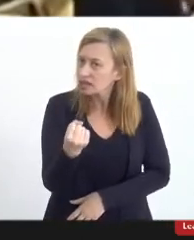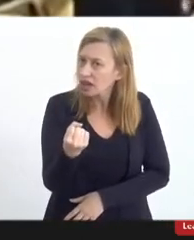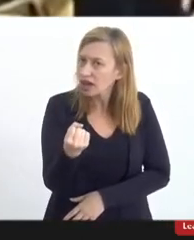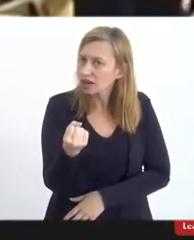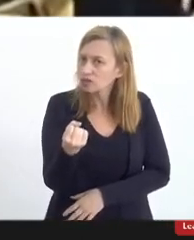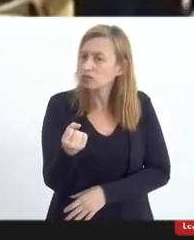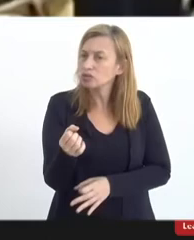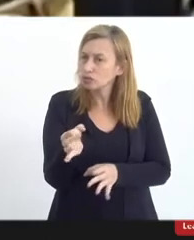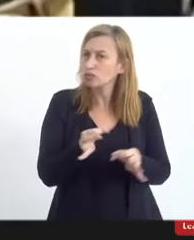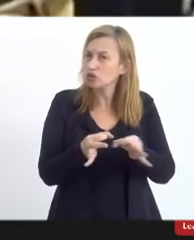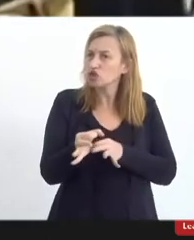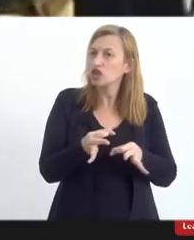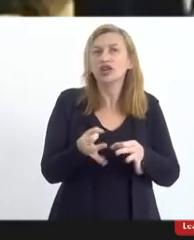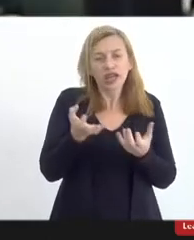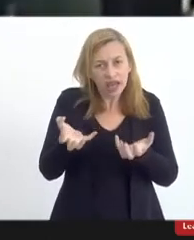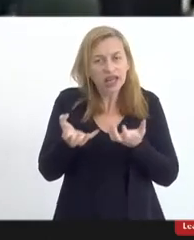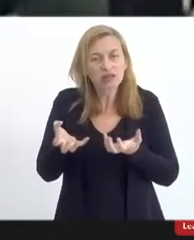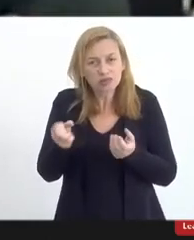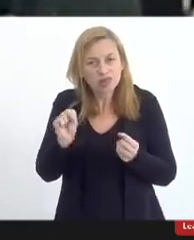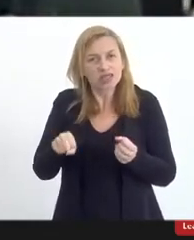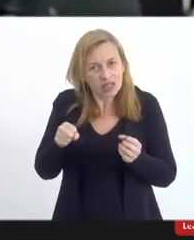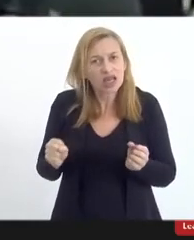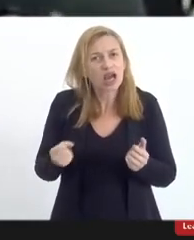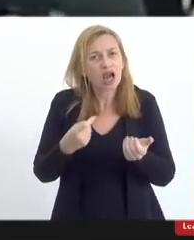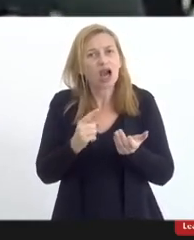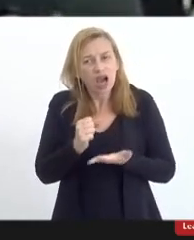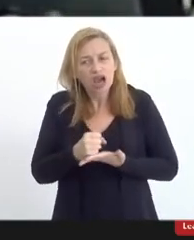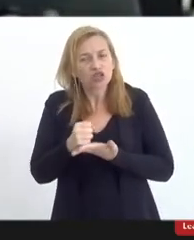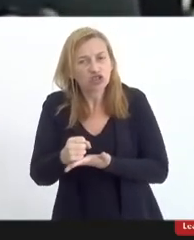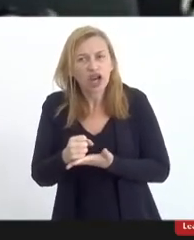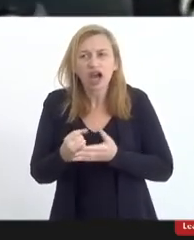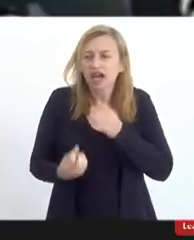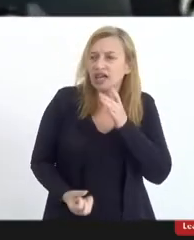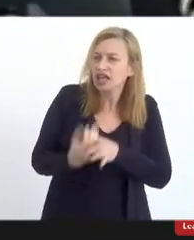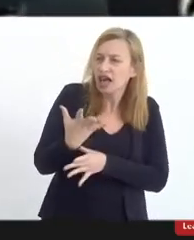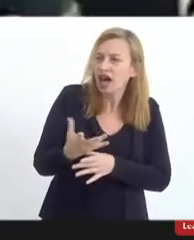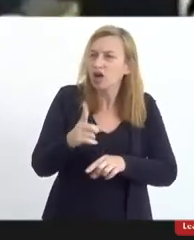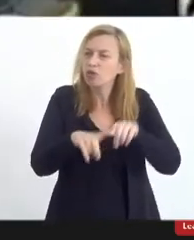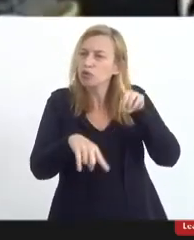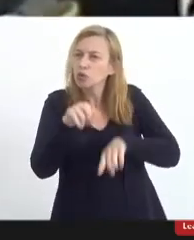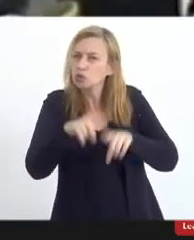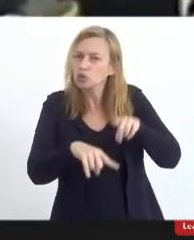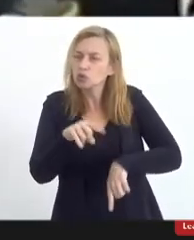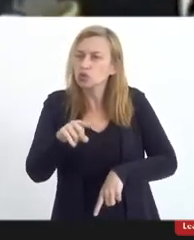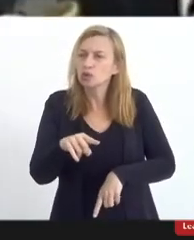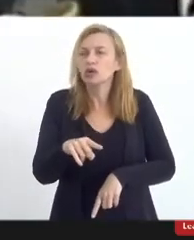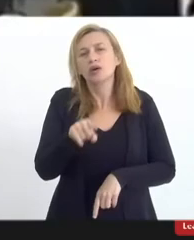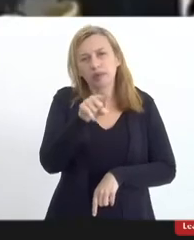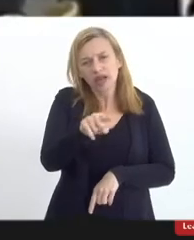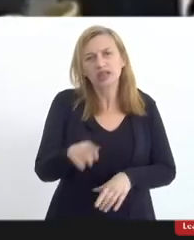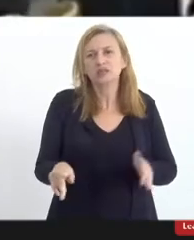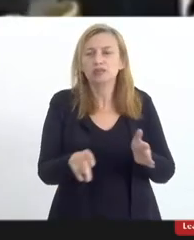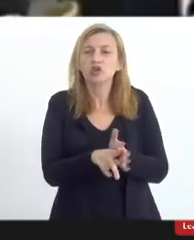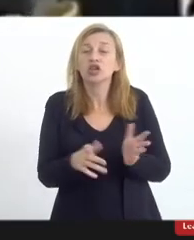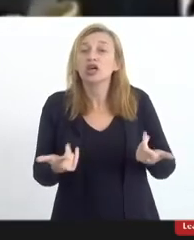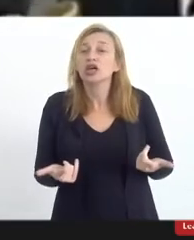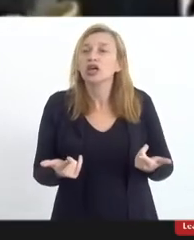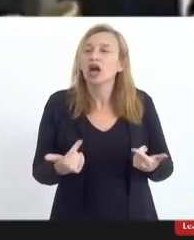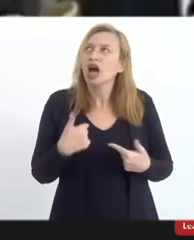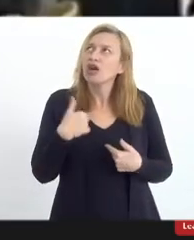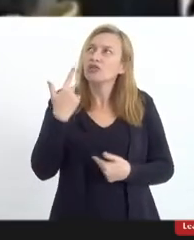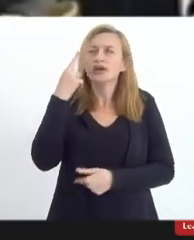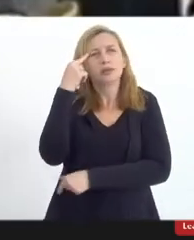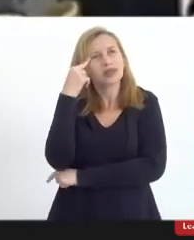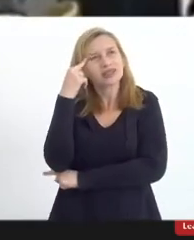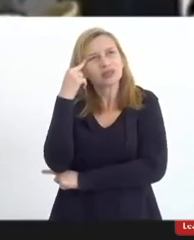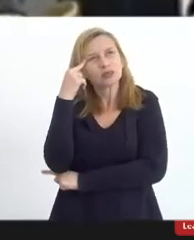esse projeto, falaram, não, nós queremos ajudar a construir o material para esse projeto. E aí eu fiquei na dúvida,